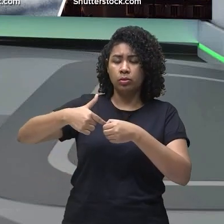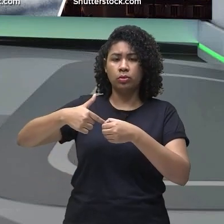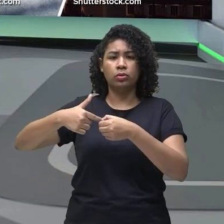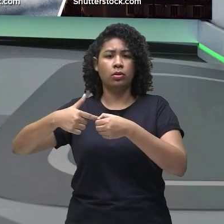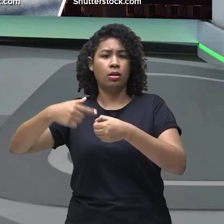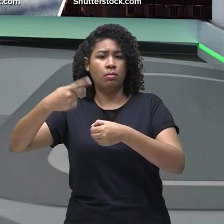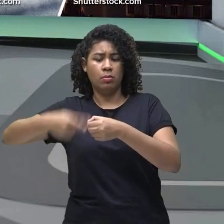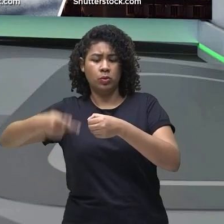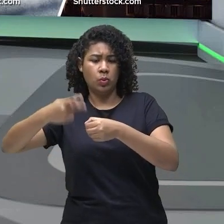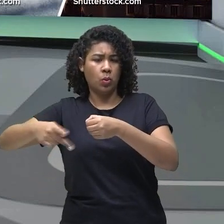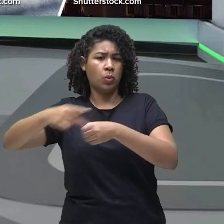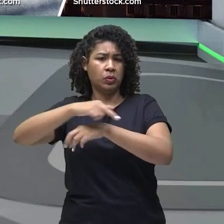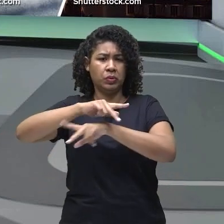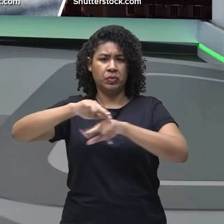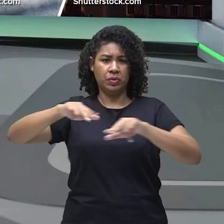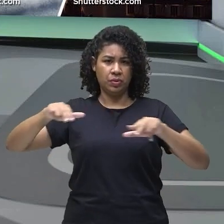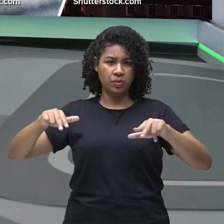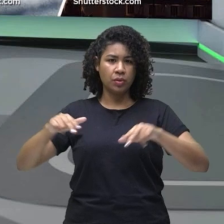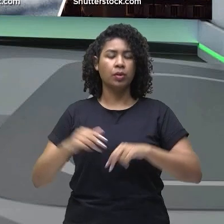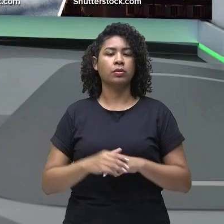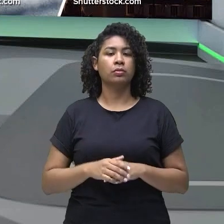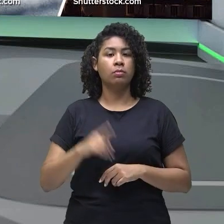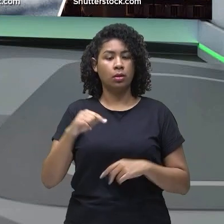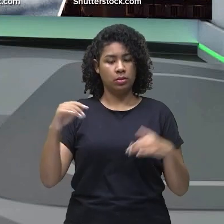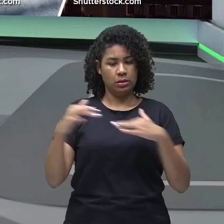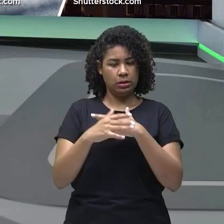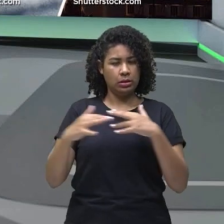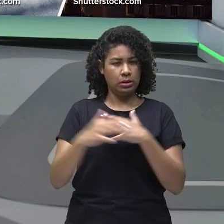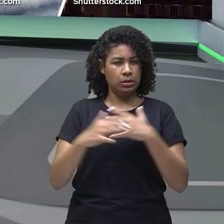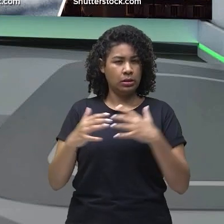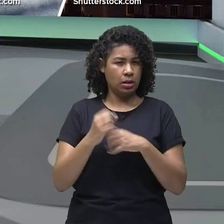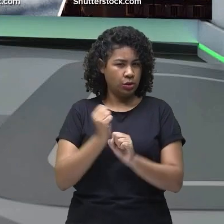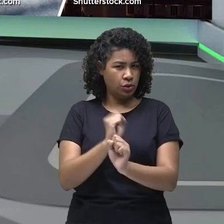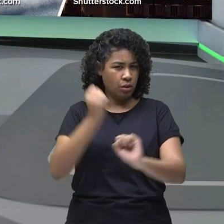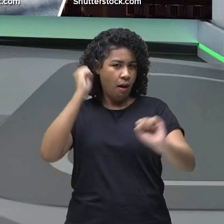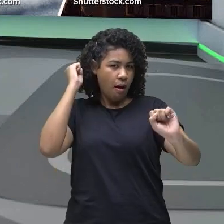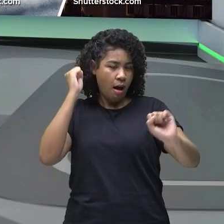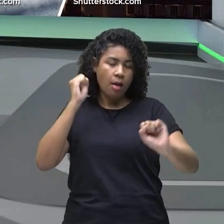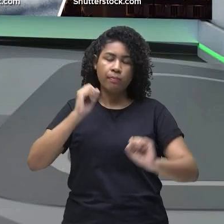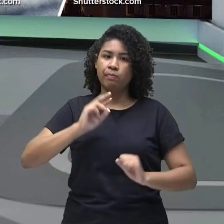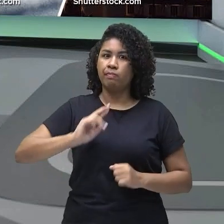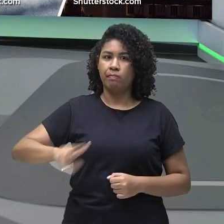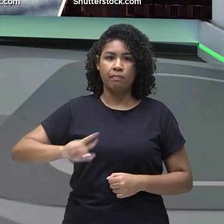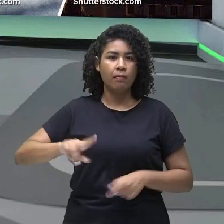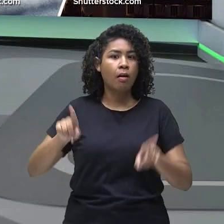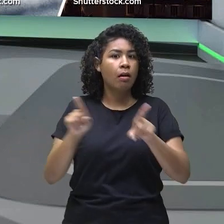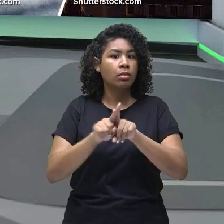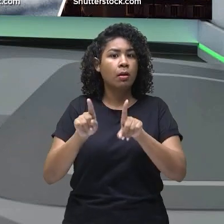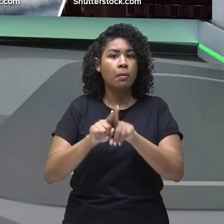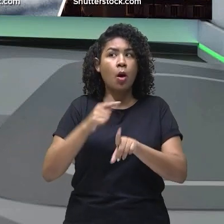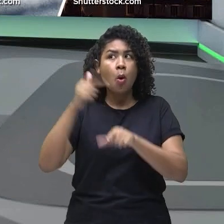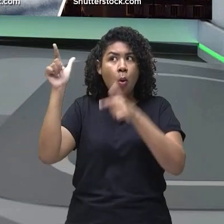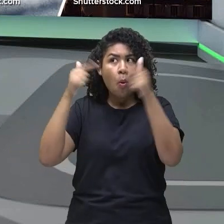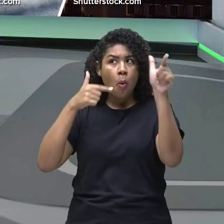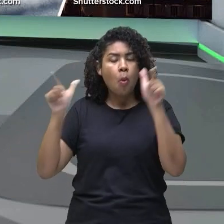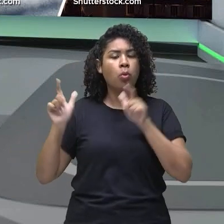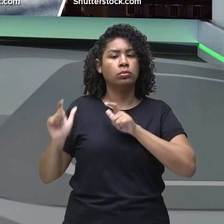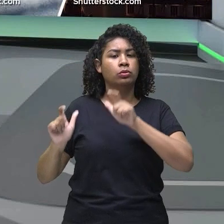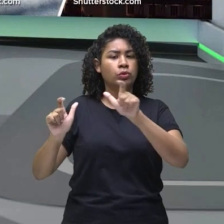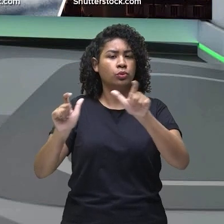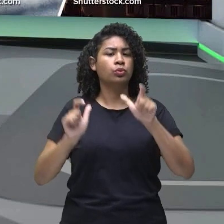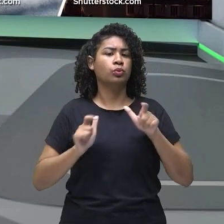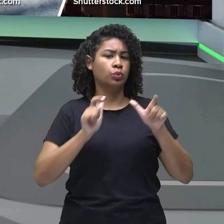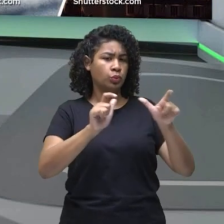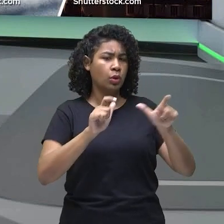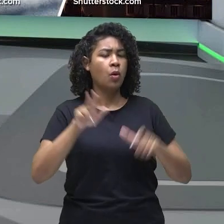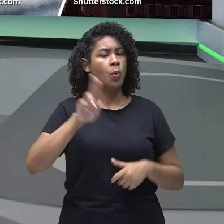querosene, mas não é só nas grandes cidades não, nós também temos outros tipos de transportes que